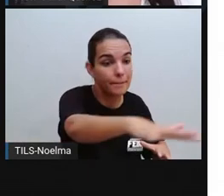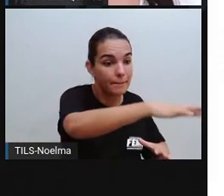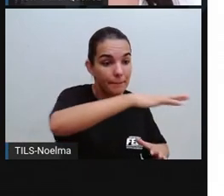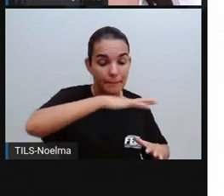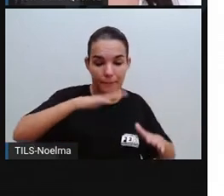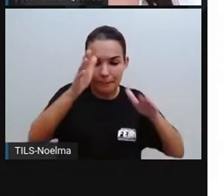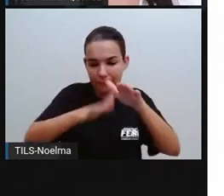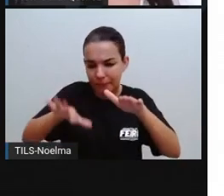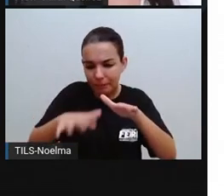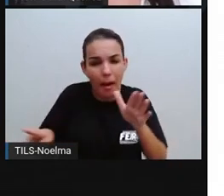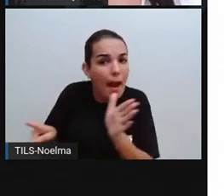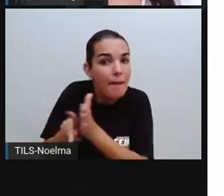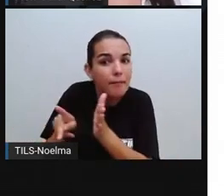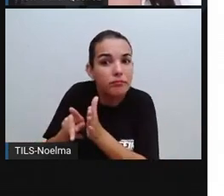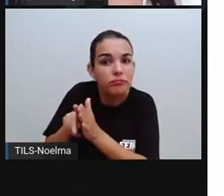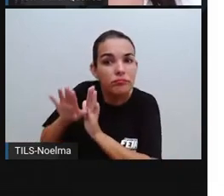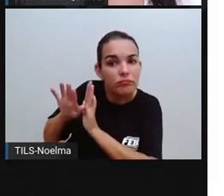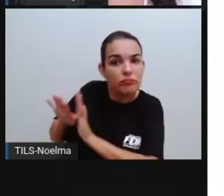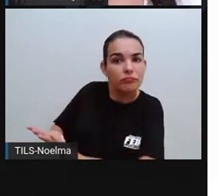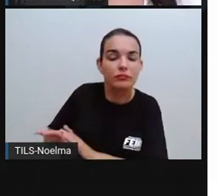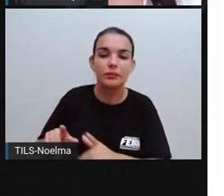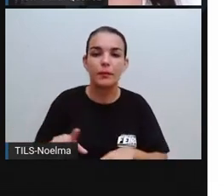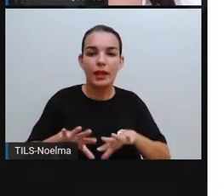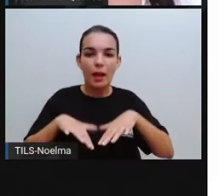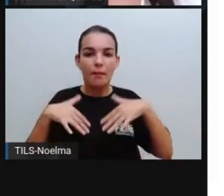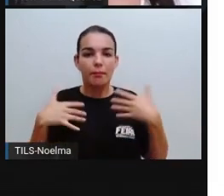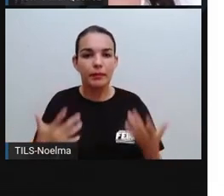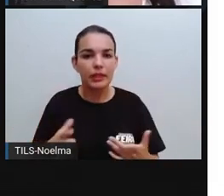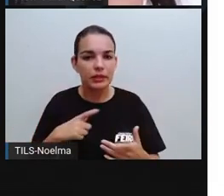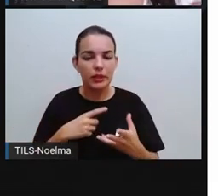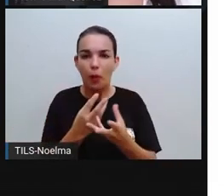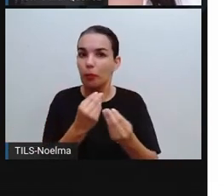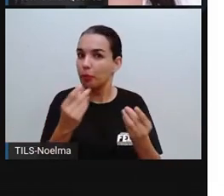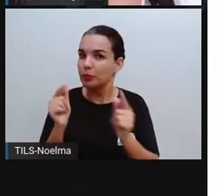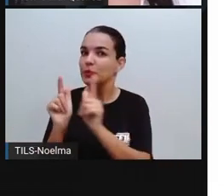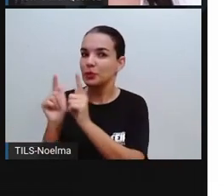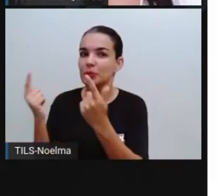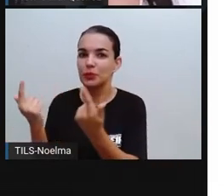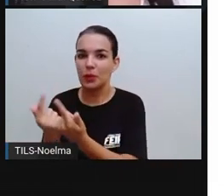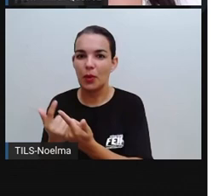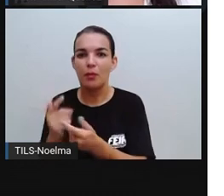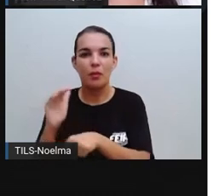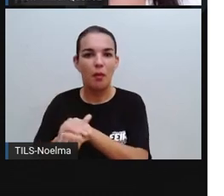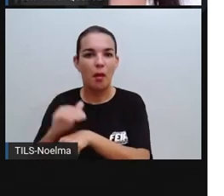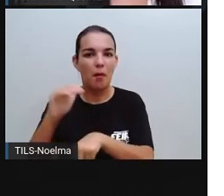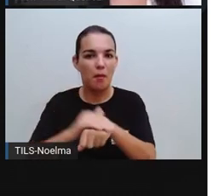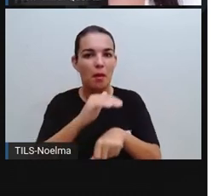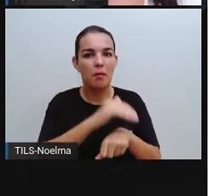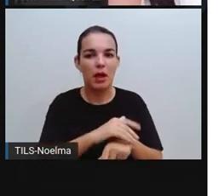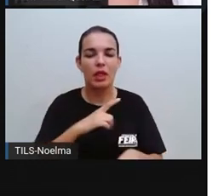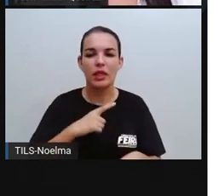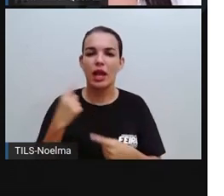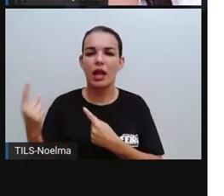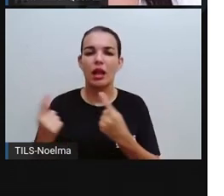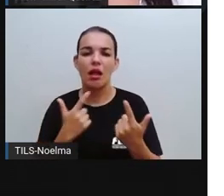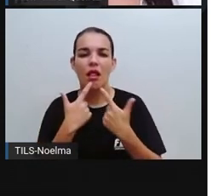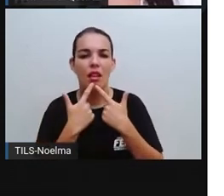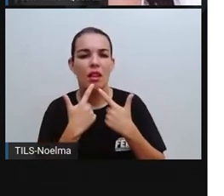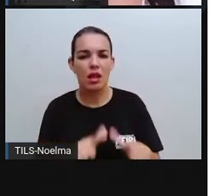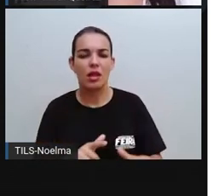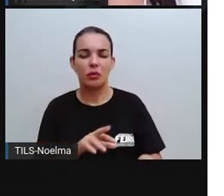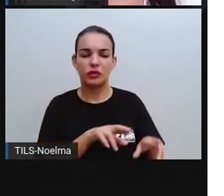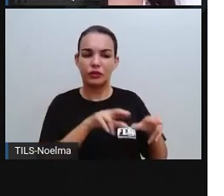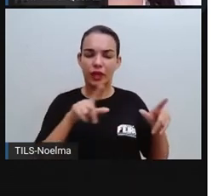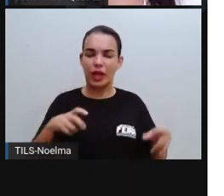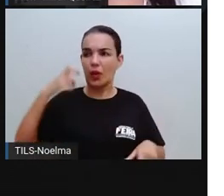Não se tratava de um único povo, como eu disse para vocês, mas de vários povos, várias tribos indígenas, cada um tinha sua língua, tinha sua cultura,